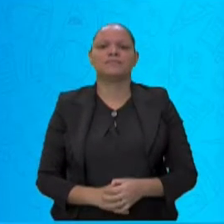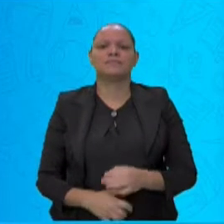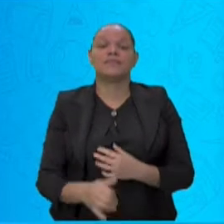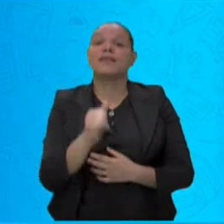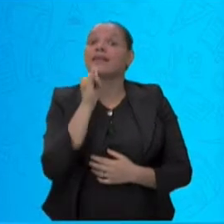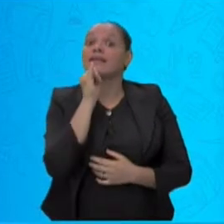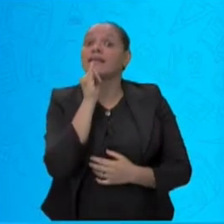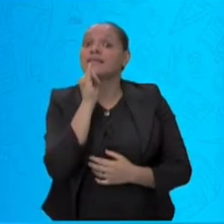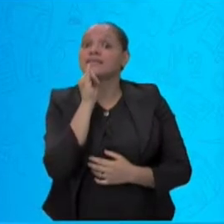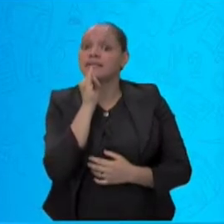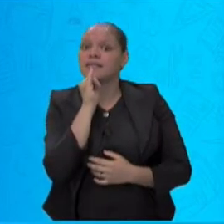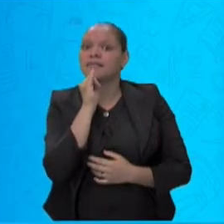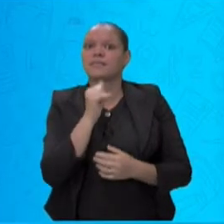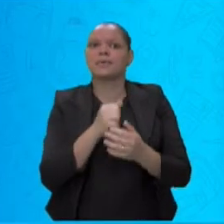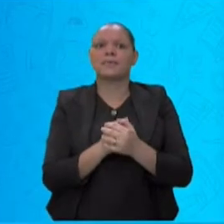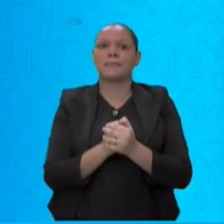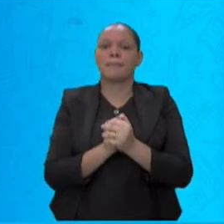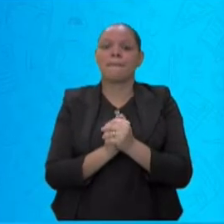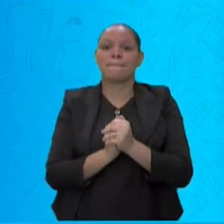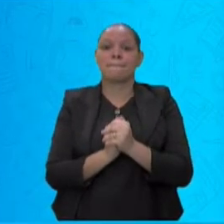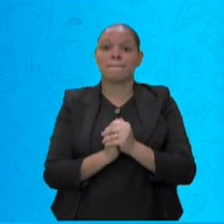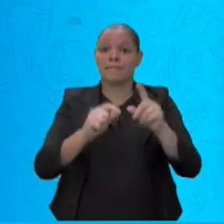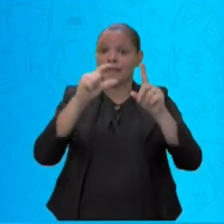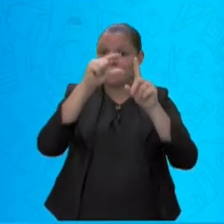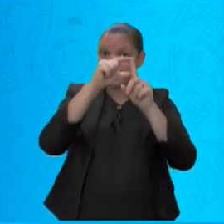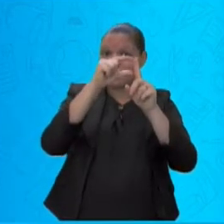Porta. Vamos aqui, ó.